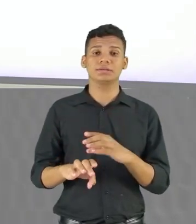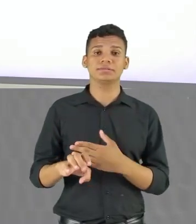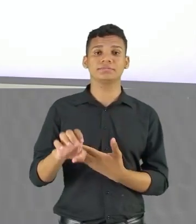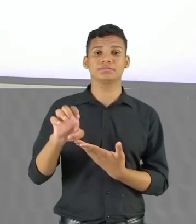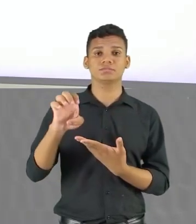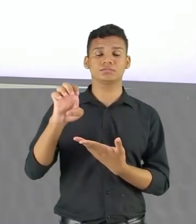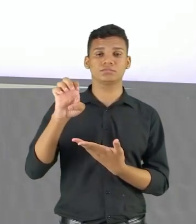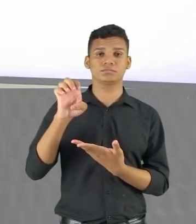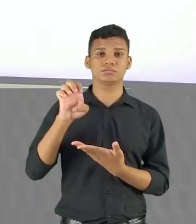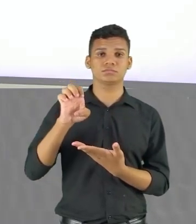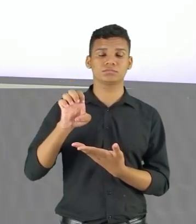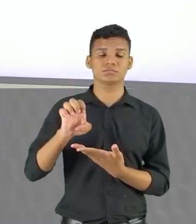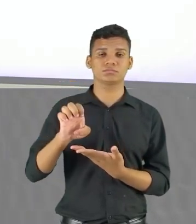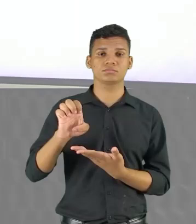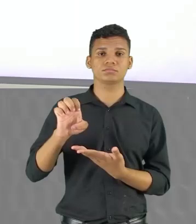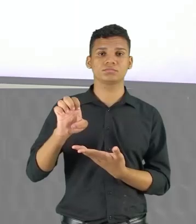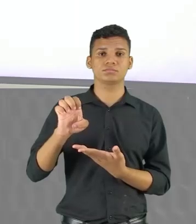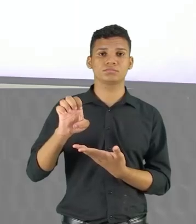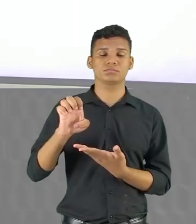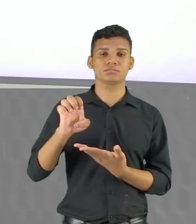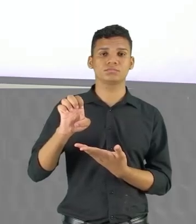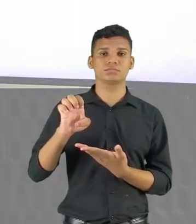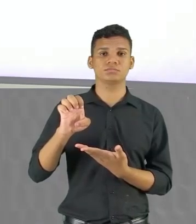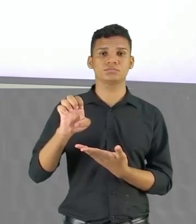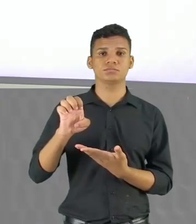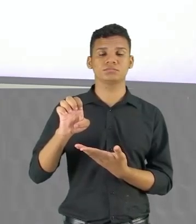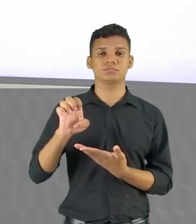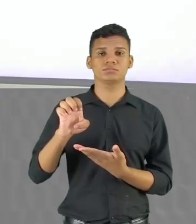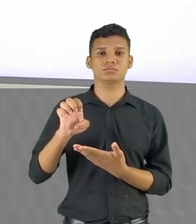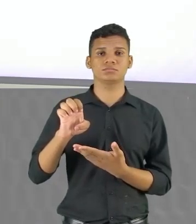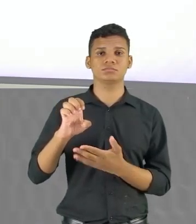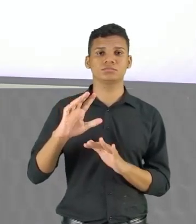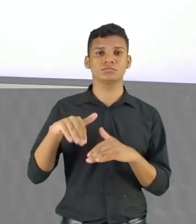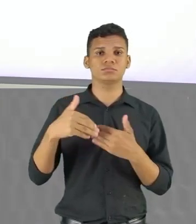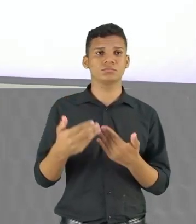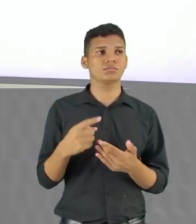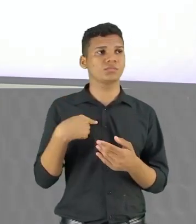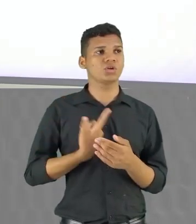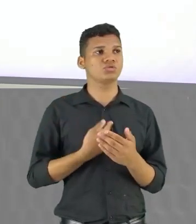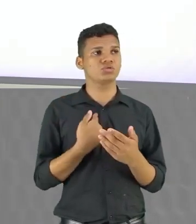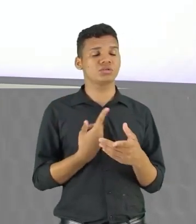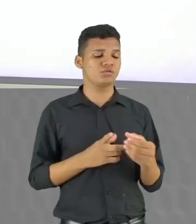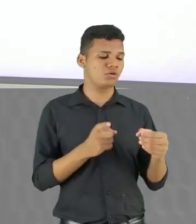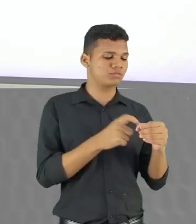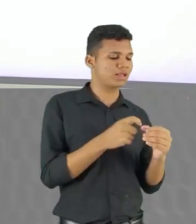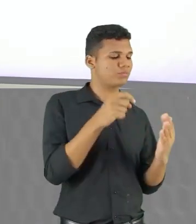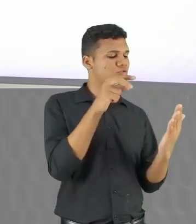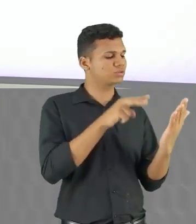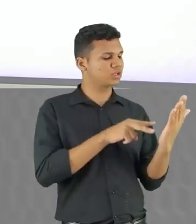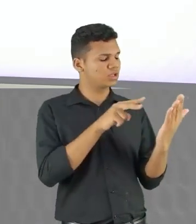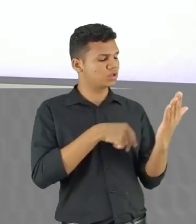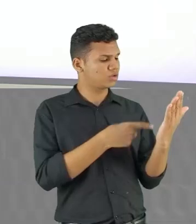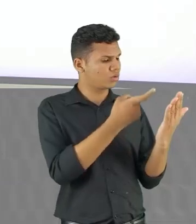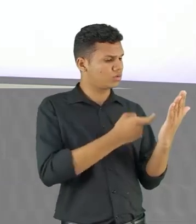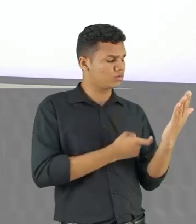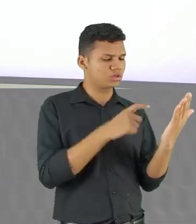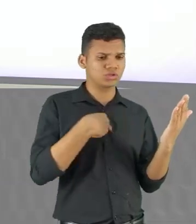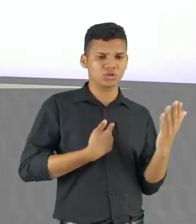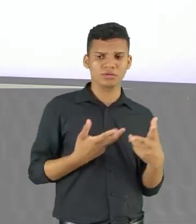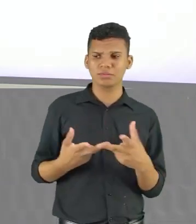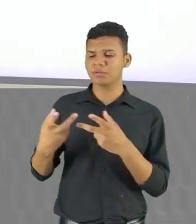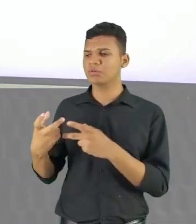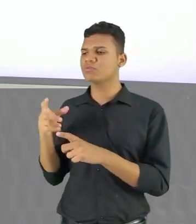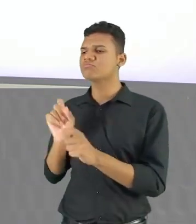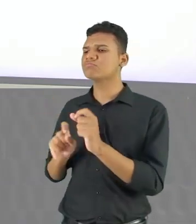Uma contradição, na verdade, um contraste referente a diferentes épocas. Aí a gente vai voltar para o texto, vai fazer a leitura e vai verificar onde que a gente